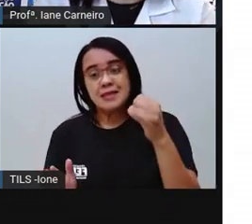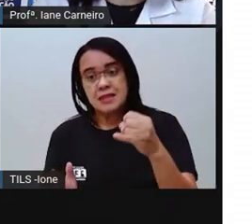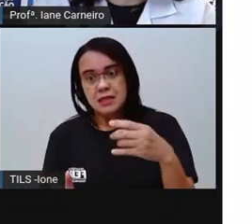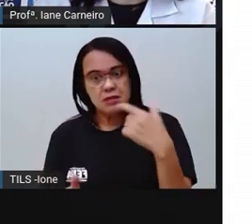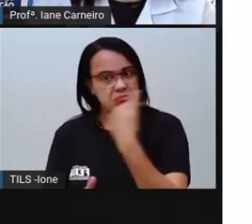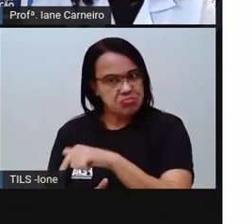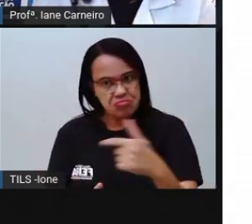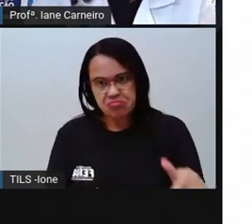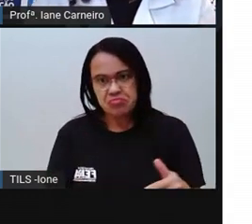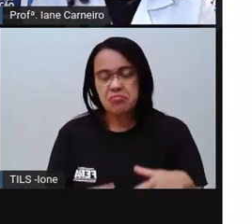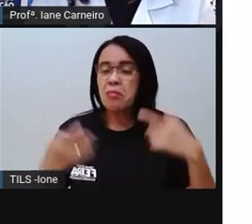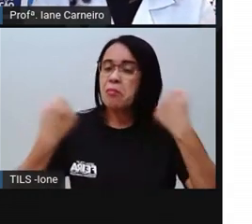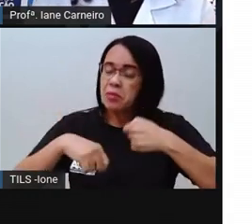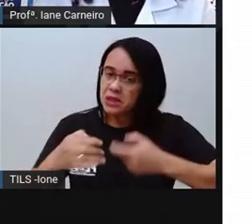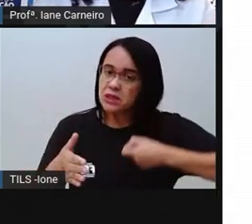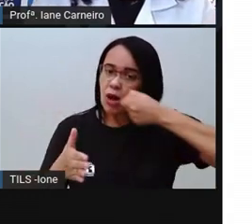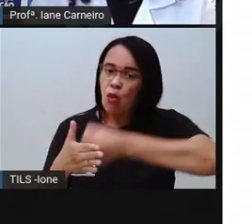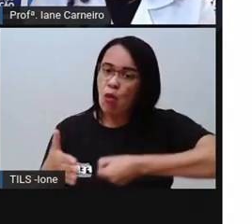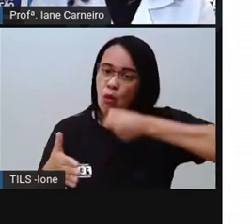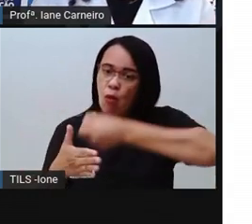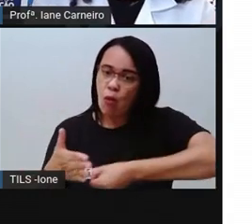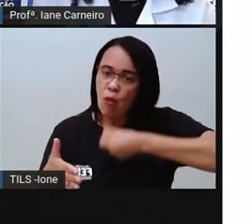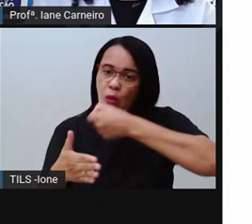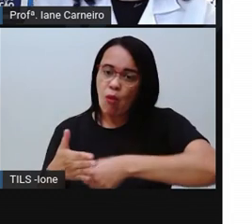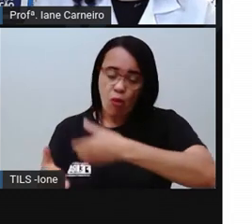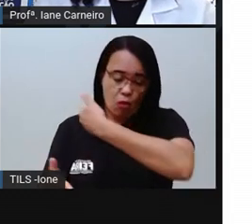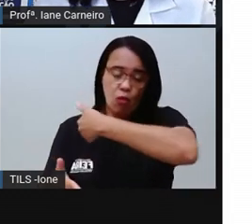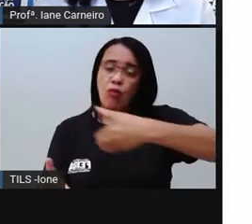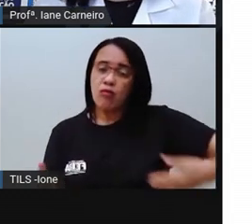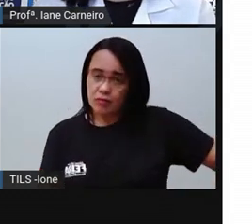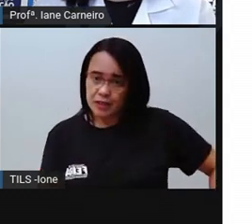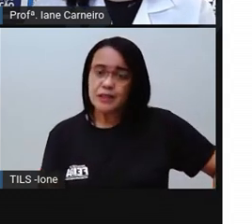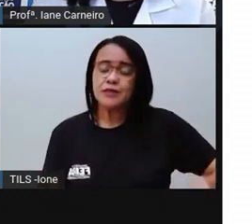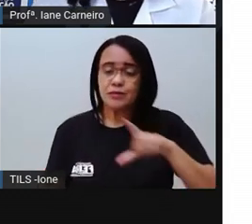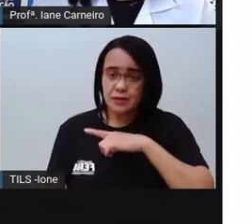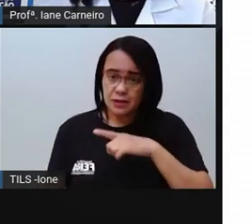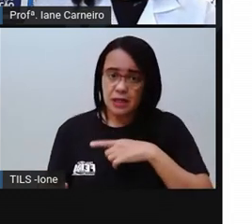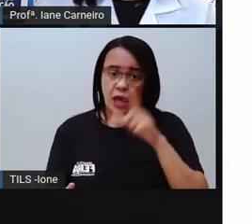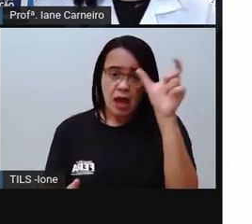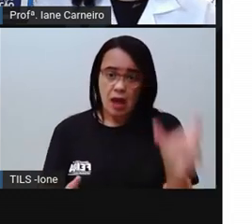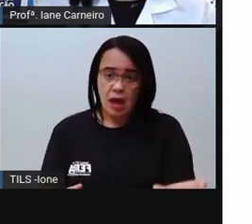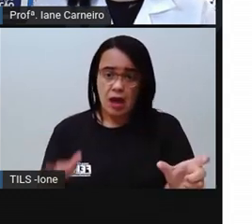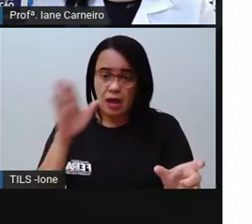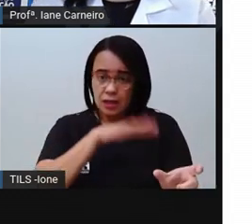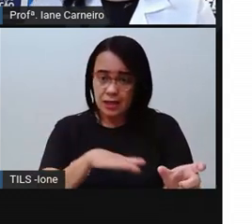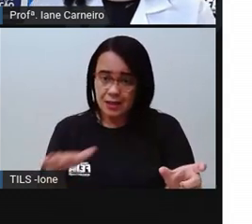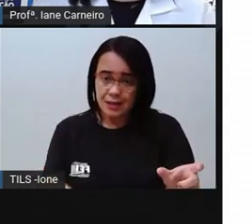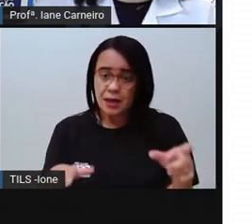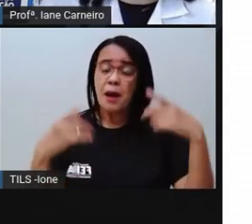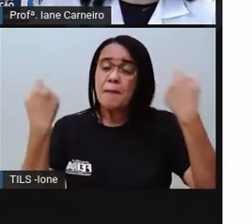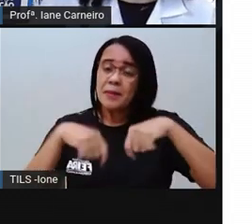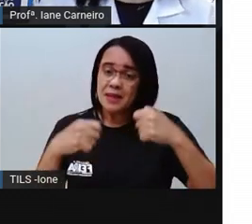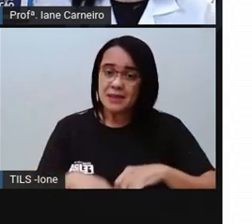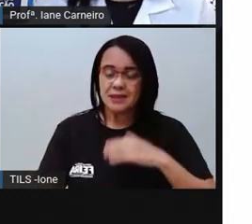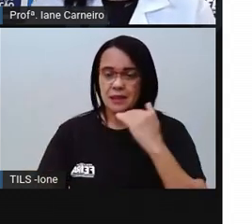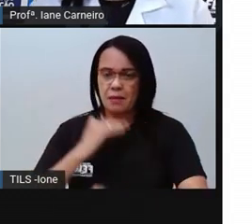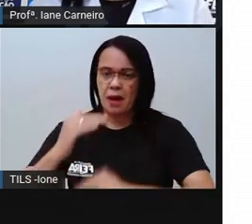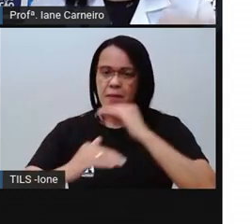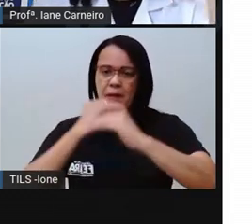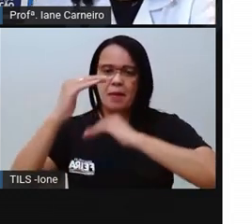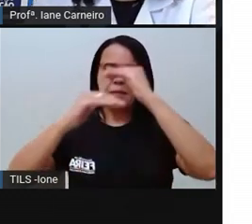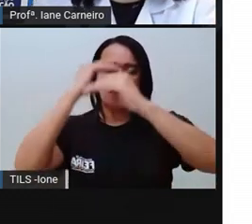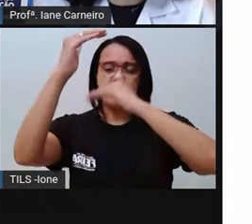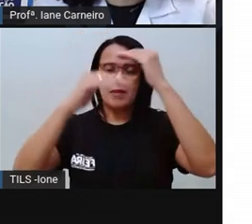respeitado, para que as crianças possam se desenvolver, né? Tem um ditado que fala, né, que a